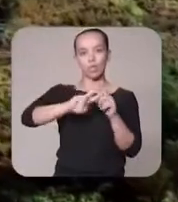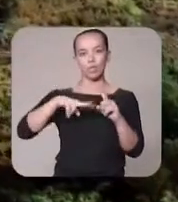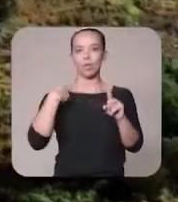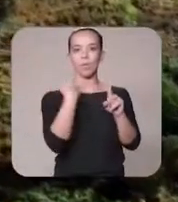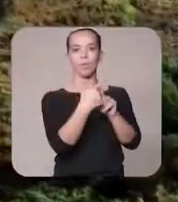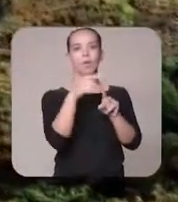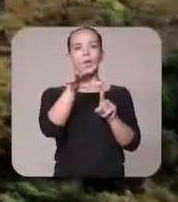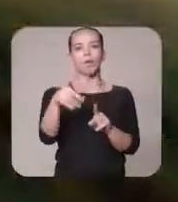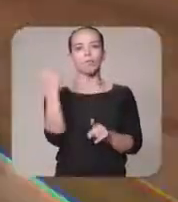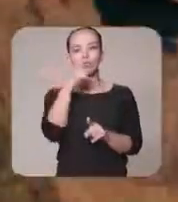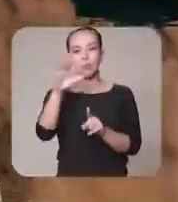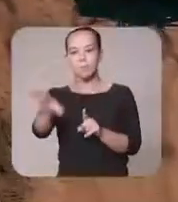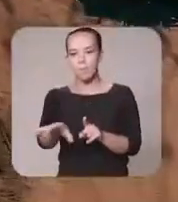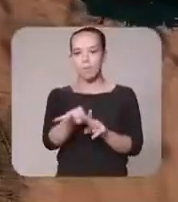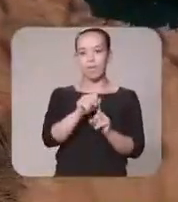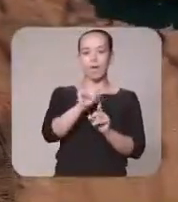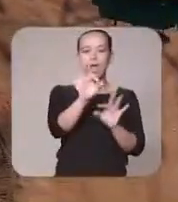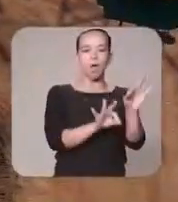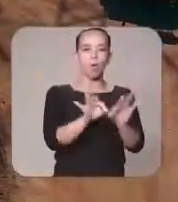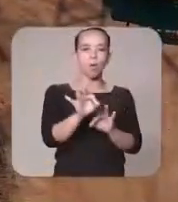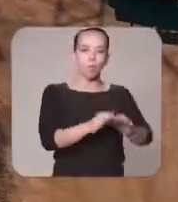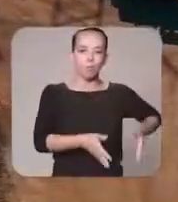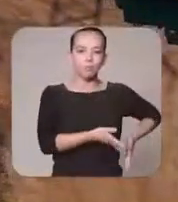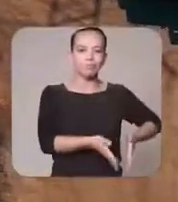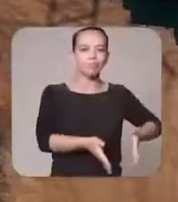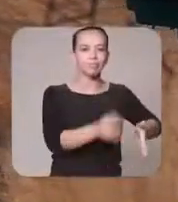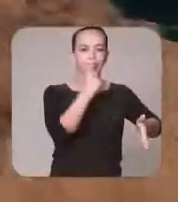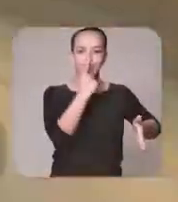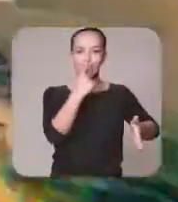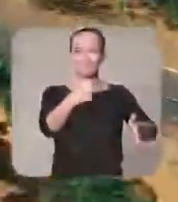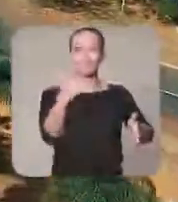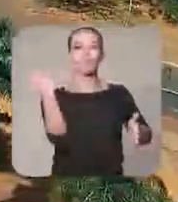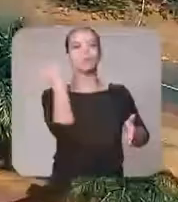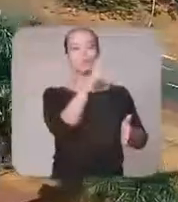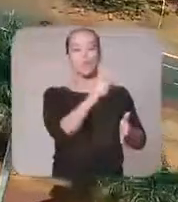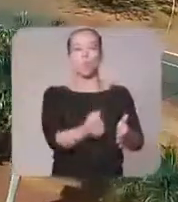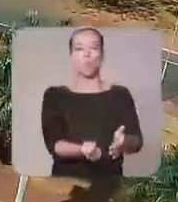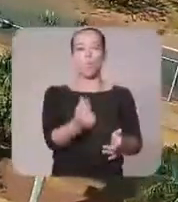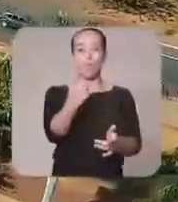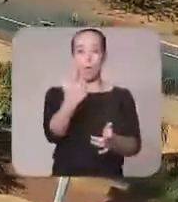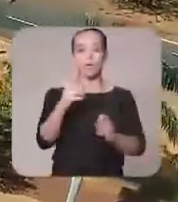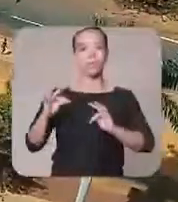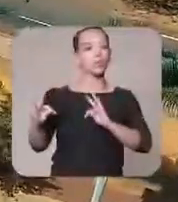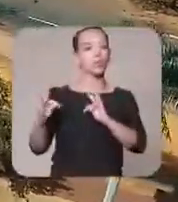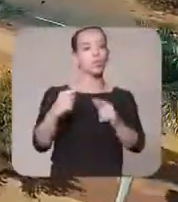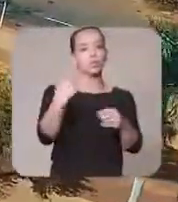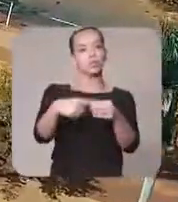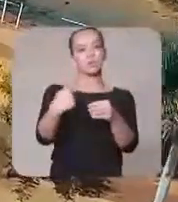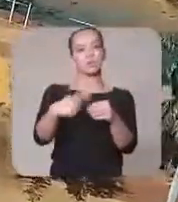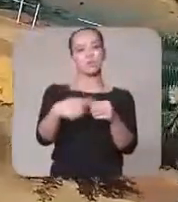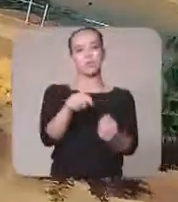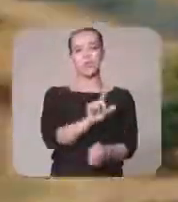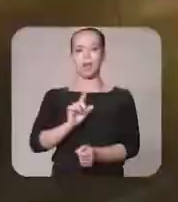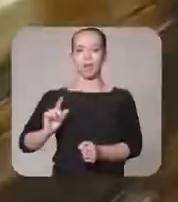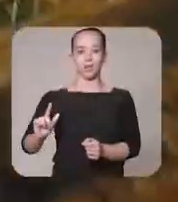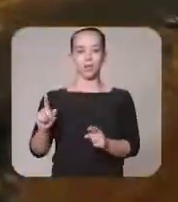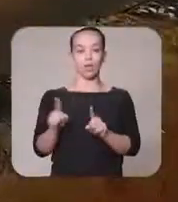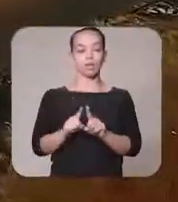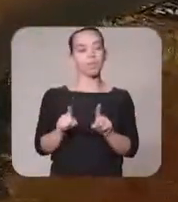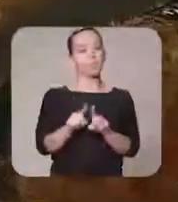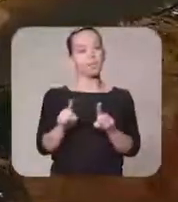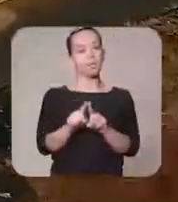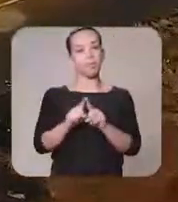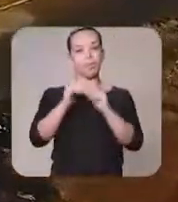capacidade de coleta e tratamento com esgotamento sanitário, chegando a praticamente todas as cidades da costa leste.